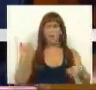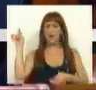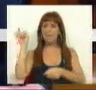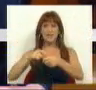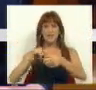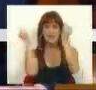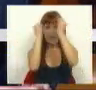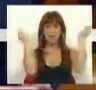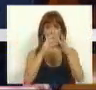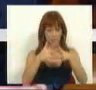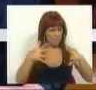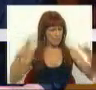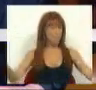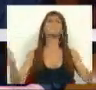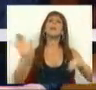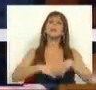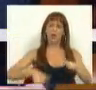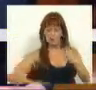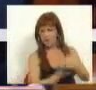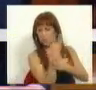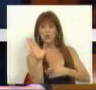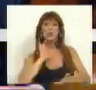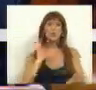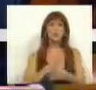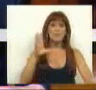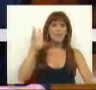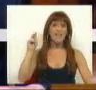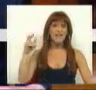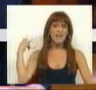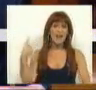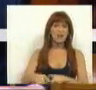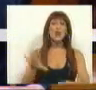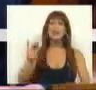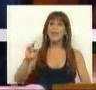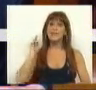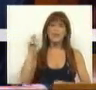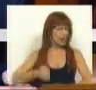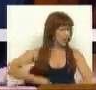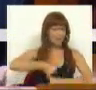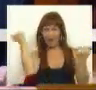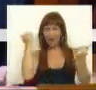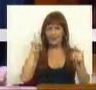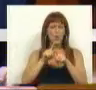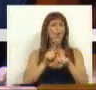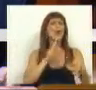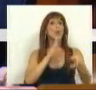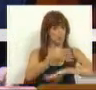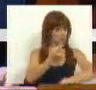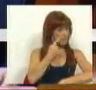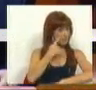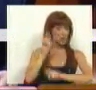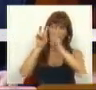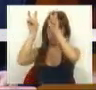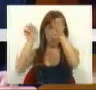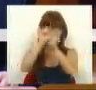internacionais. Por tudo isto, a última década foi uma década ganha. Ganha para o acesso ao conhecimento e